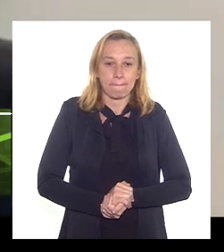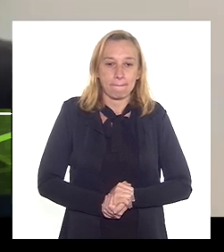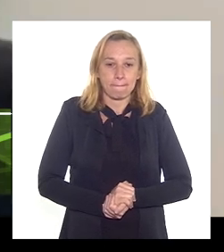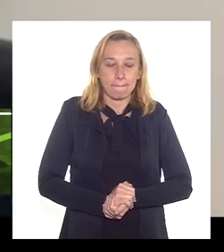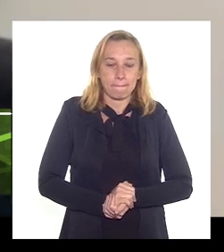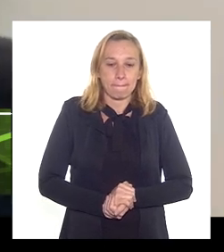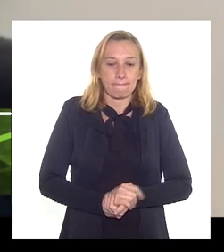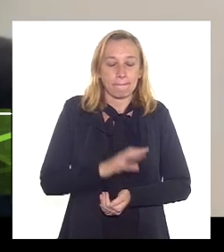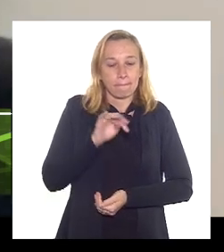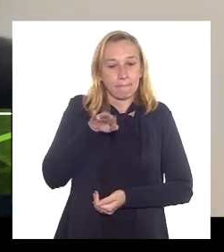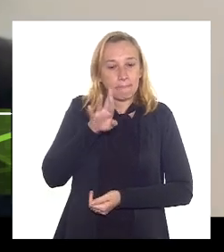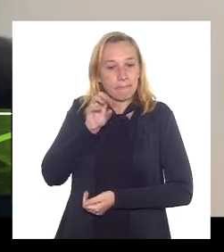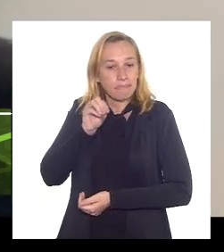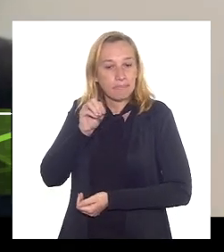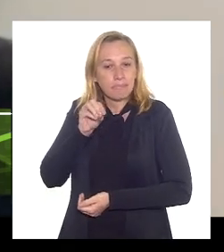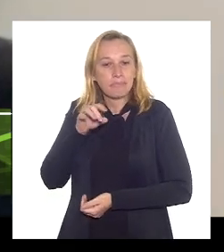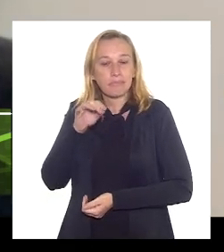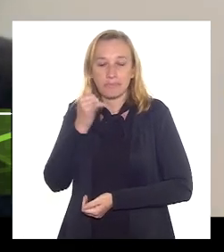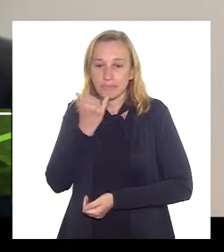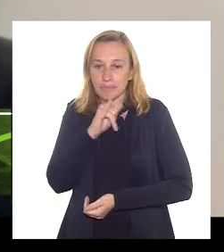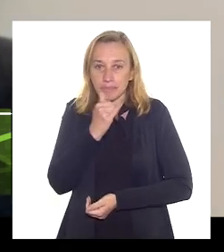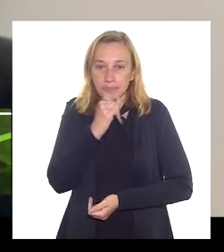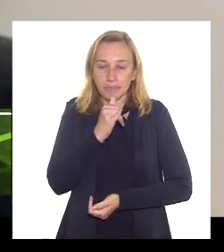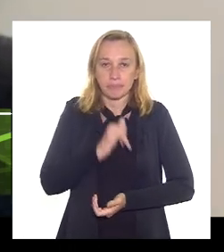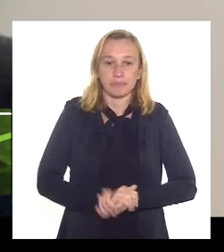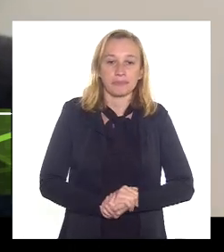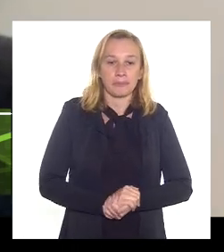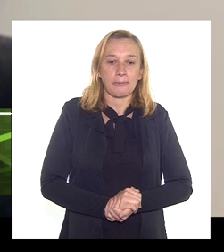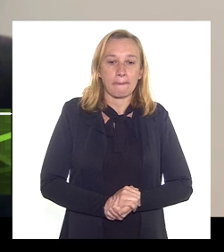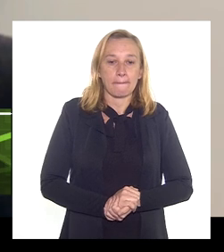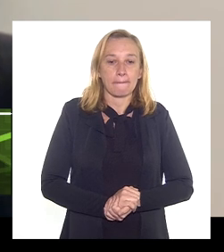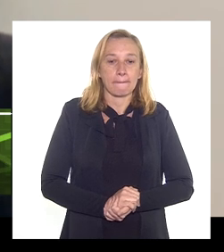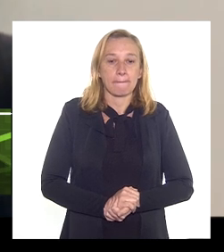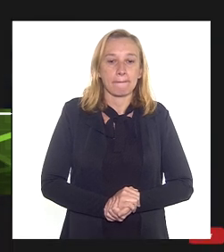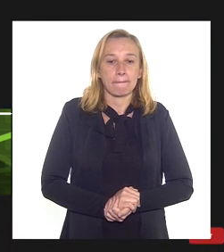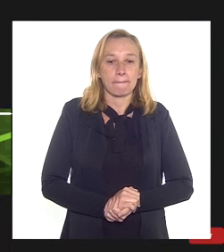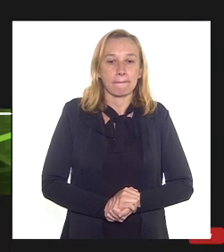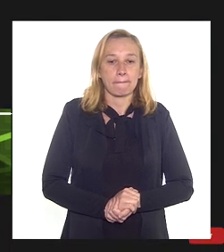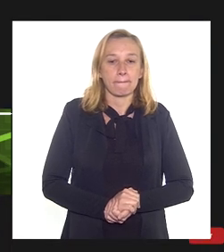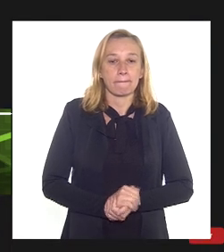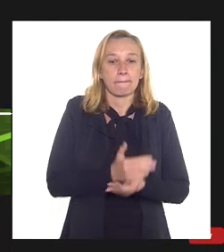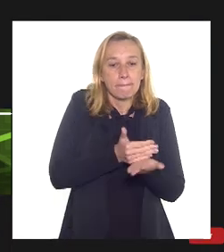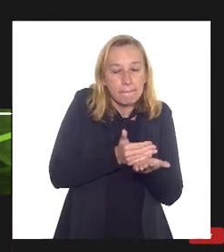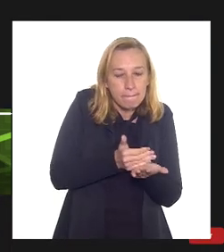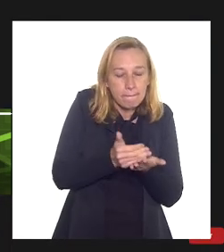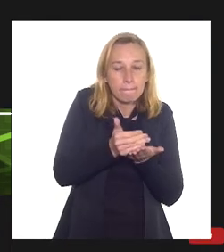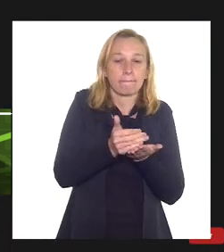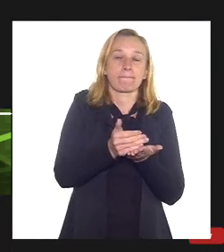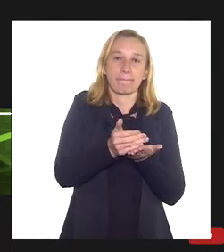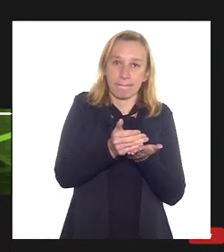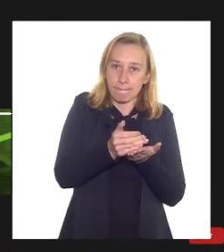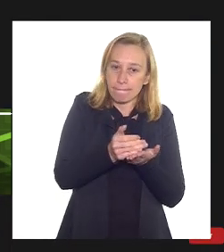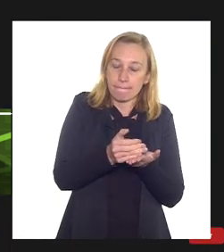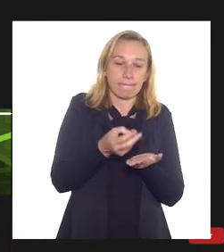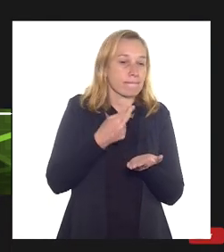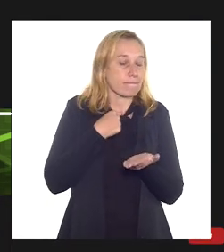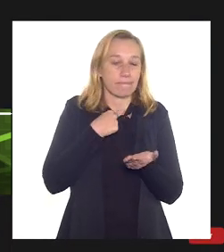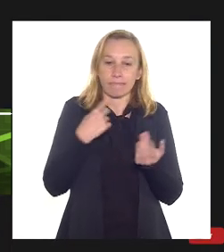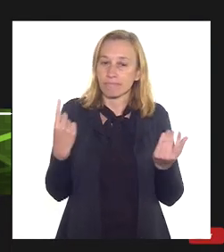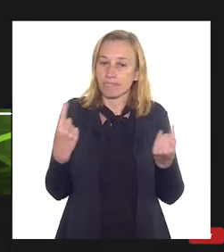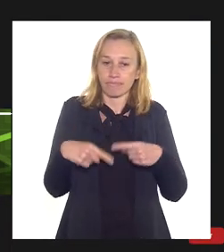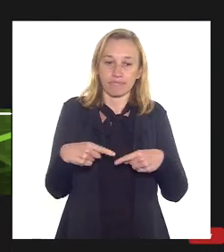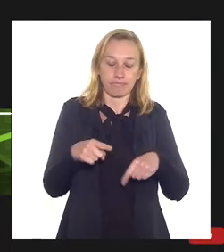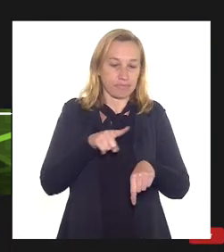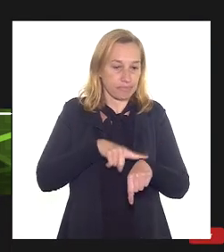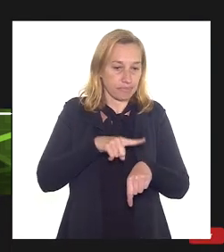Essa termoelétrica, deputado, do gaslube, é uma que tem uma fase de maturidade do projeto ainda muito inicial, por isso ela não poderia concorrer nesse leilão